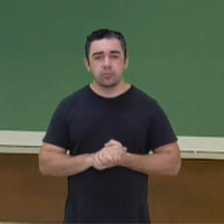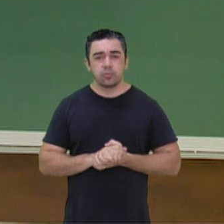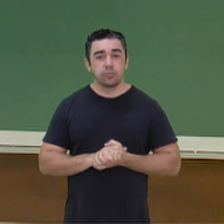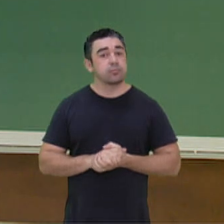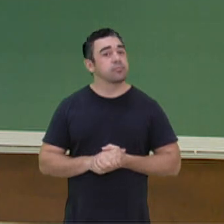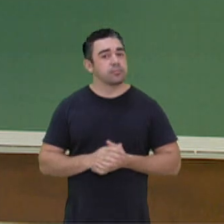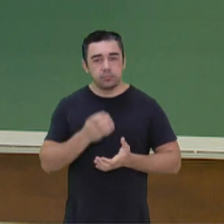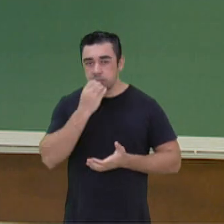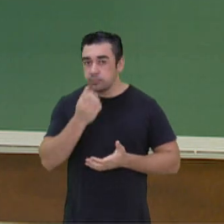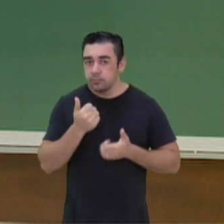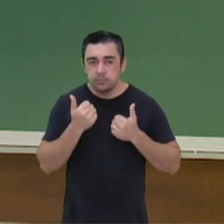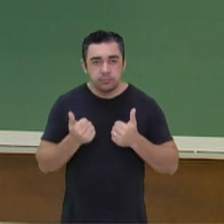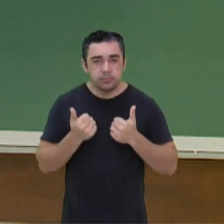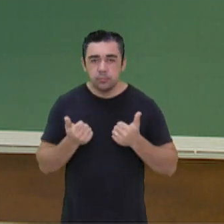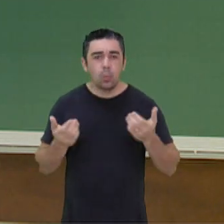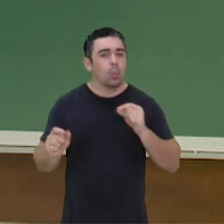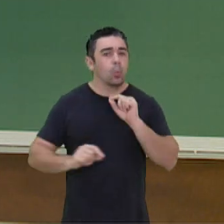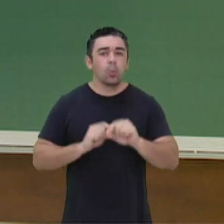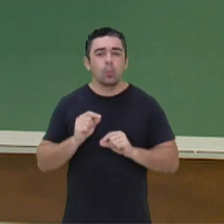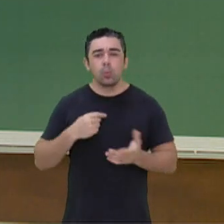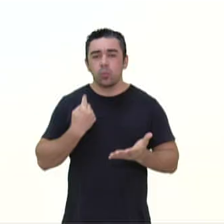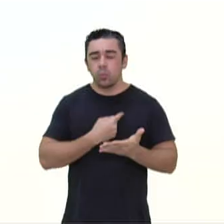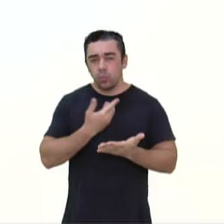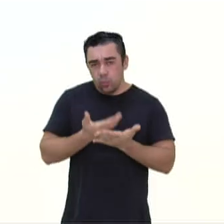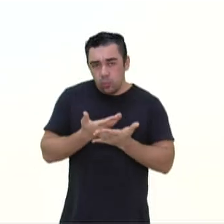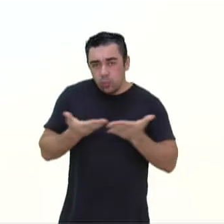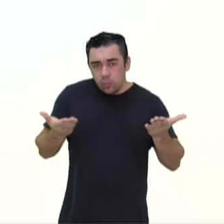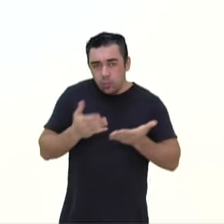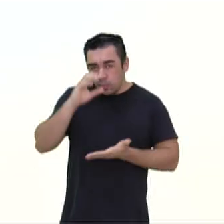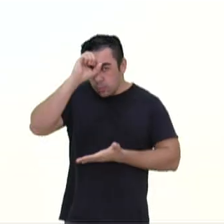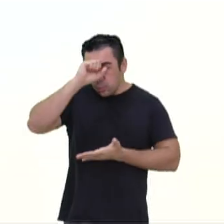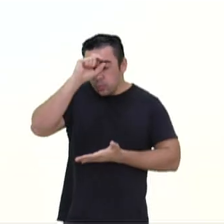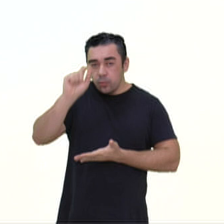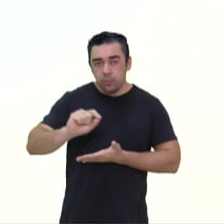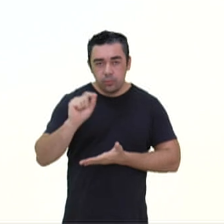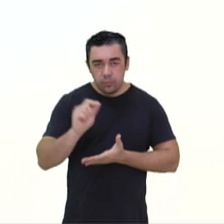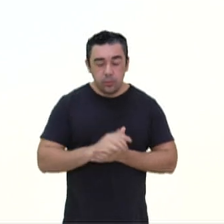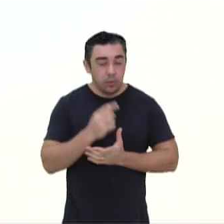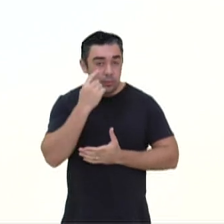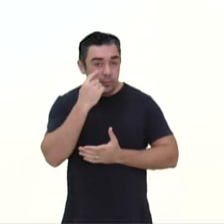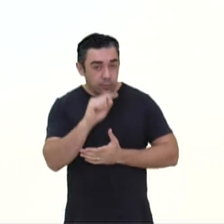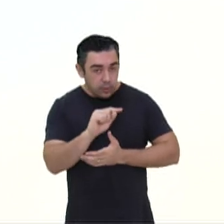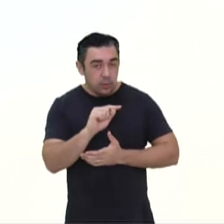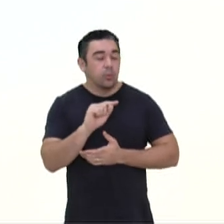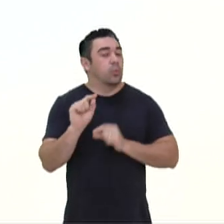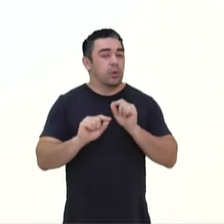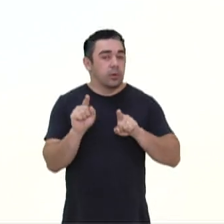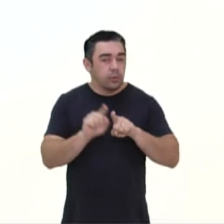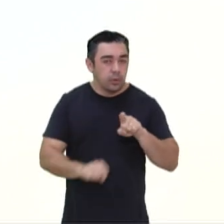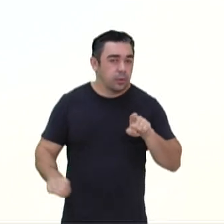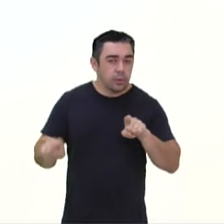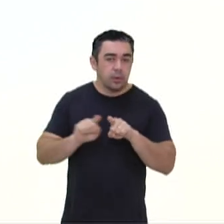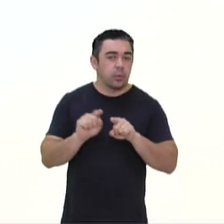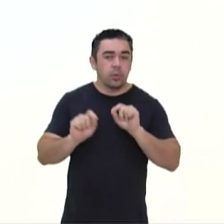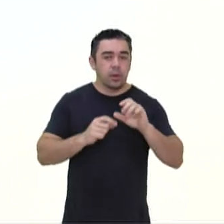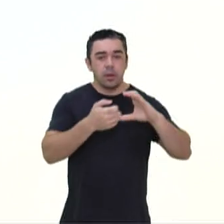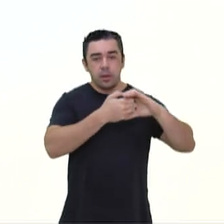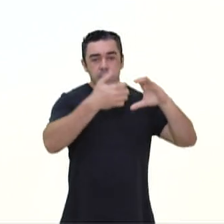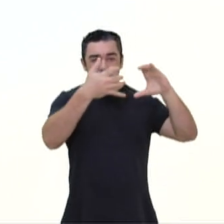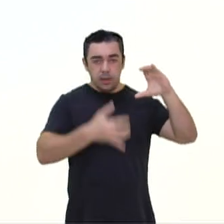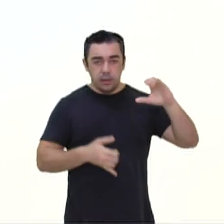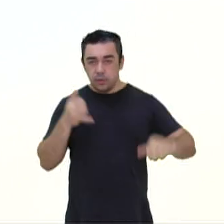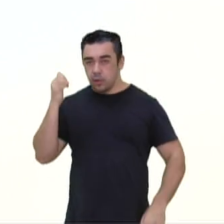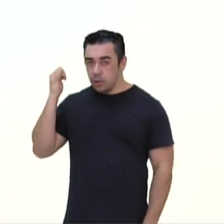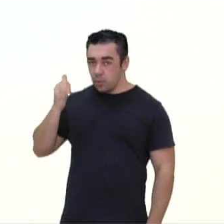Muito bem, pessoal. Então, o que nós estudamos hoje? Ora, nós verificamos, retomamos as características